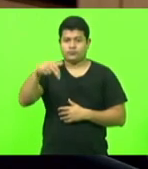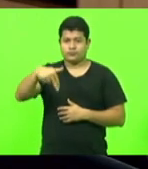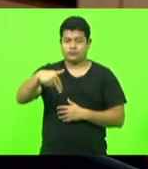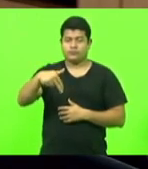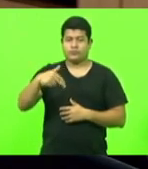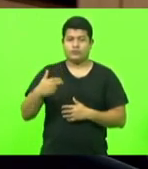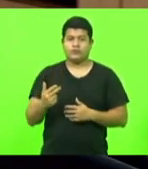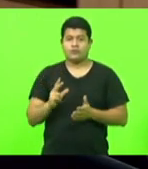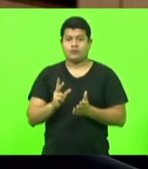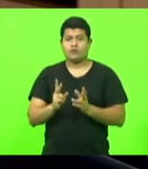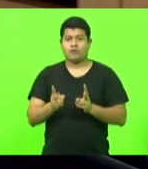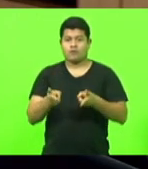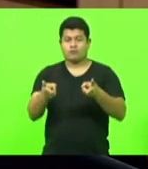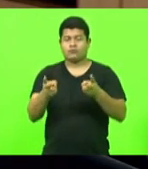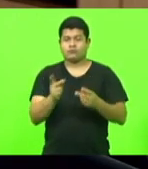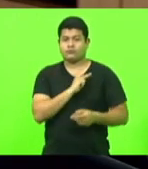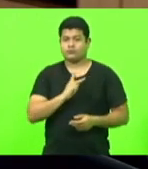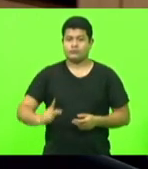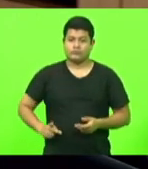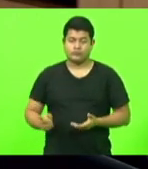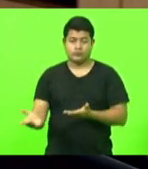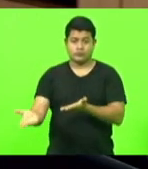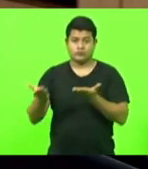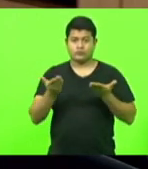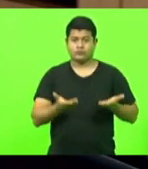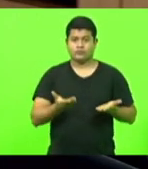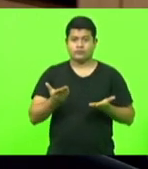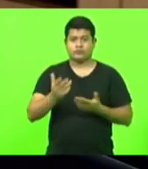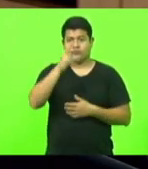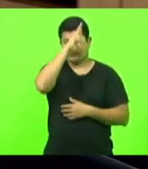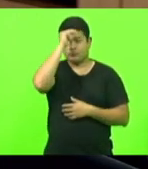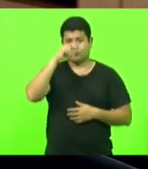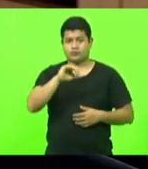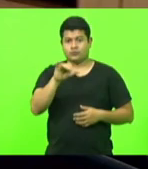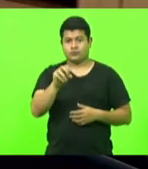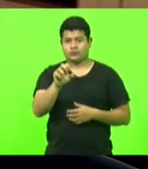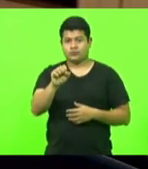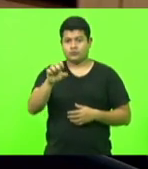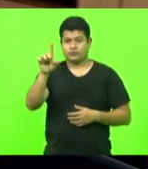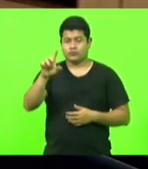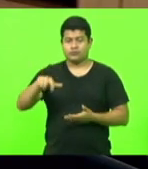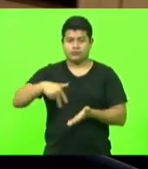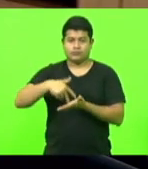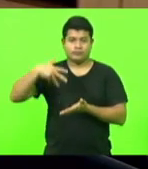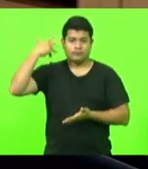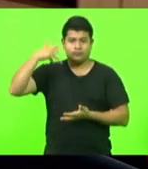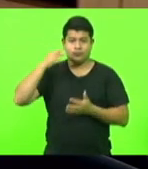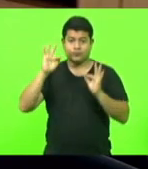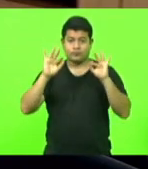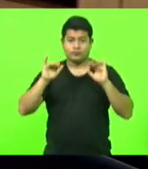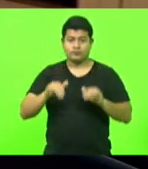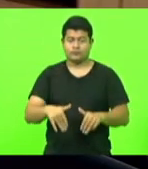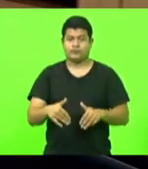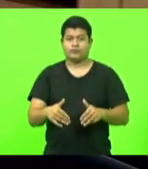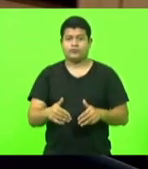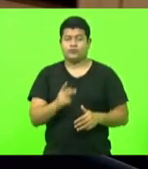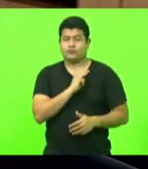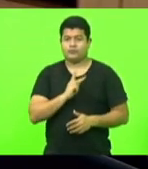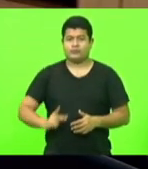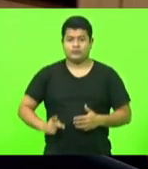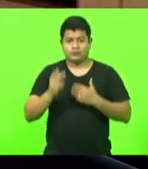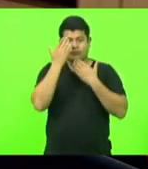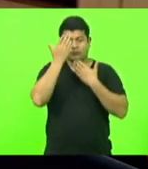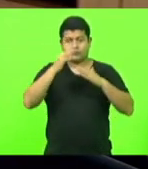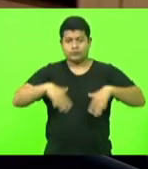convidou para fazer uso da palavra o Excelentíssimo Sr. Prefeito de Forquilhinha, José Cláudio Gonçalves. Finalizando, o Sr. Presidente agradeceu a